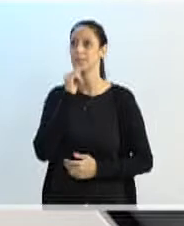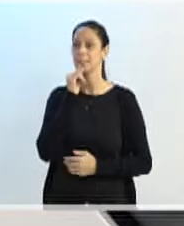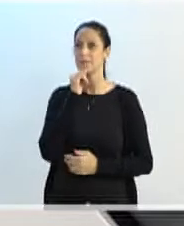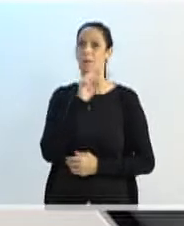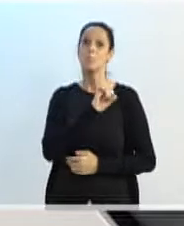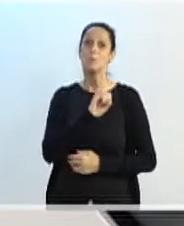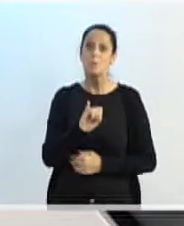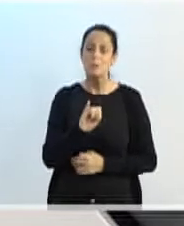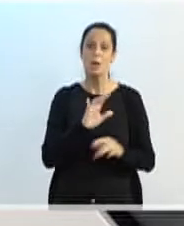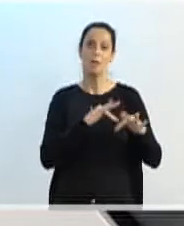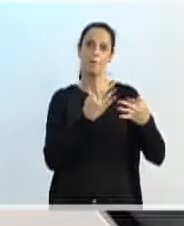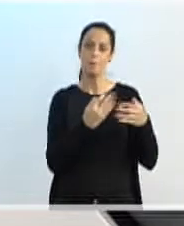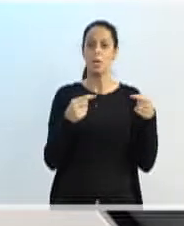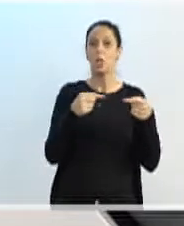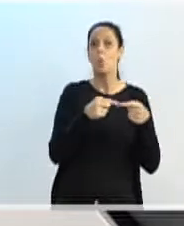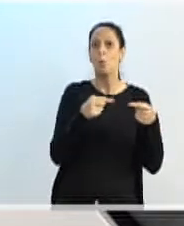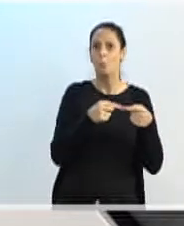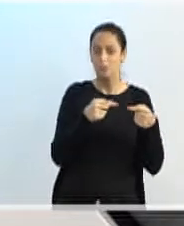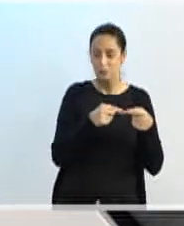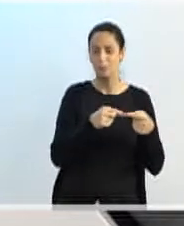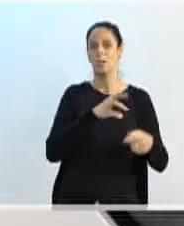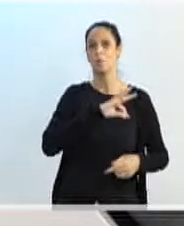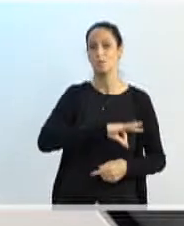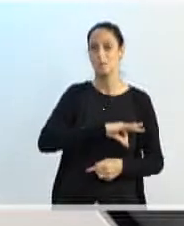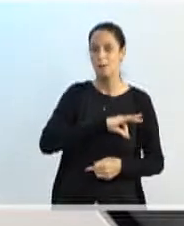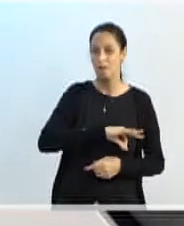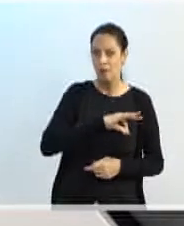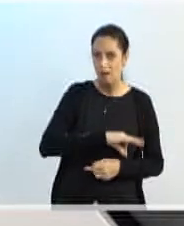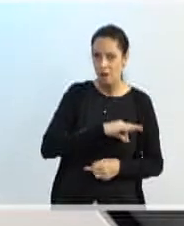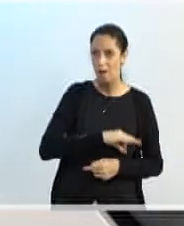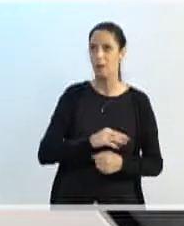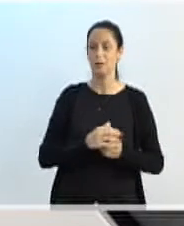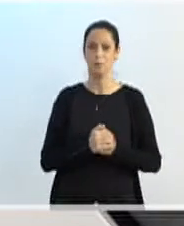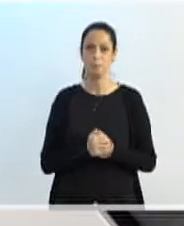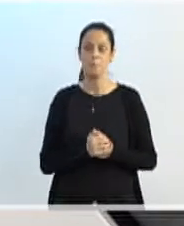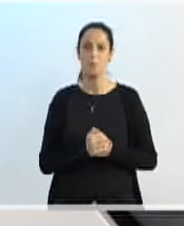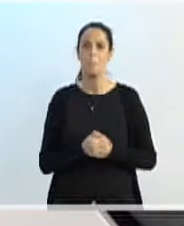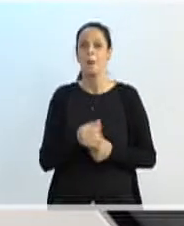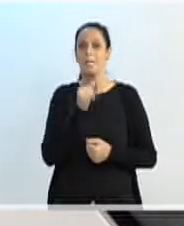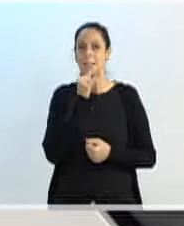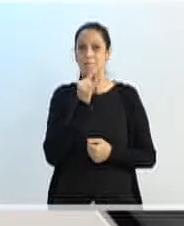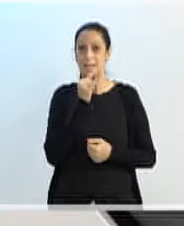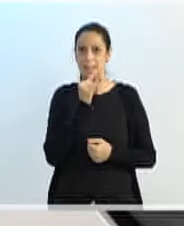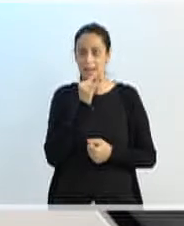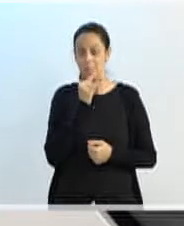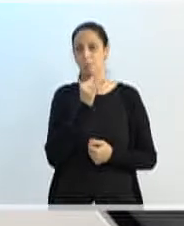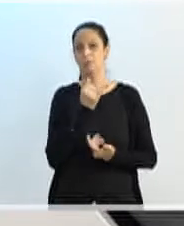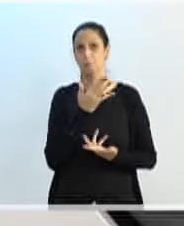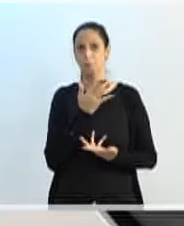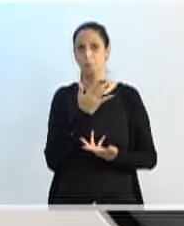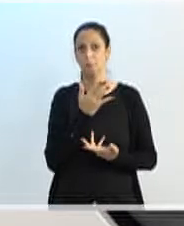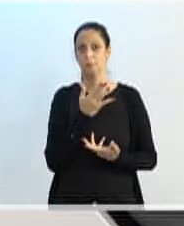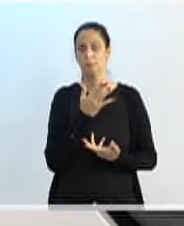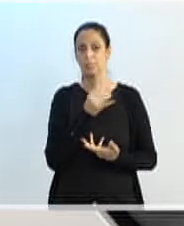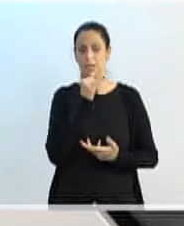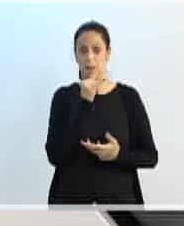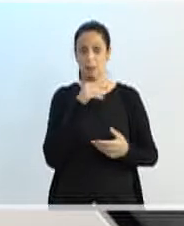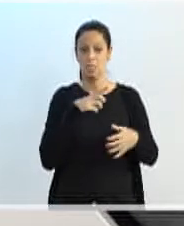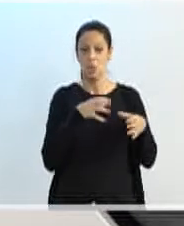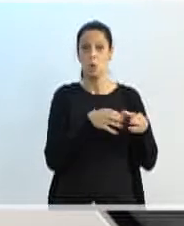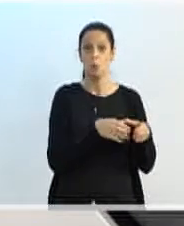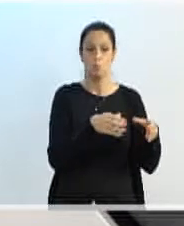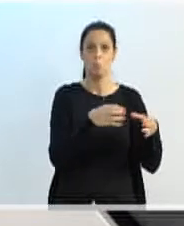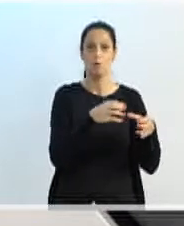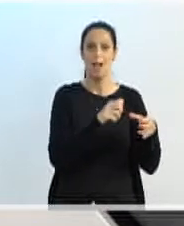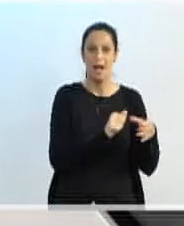e um dia depois, ou algumas horas depois, uma família de um grupo menor, um grupo C, por exemplo, realizar